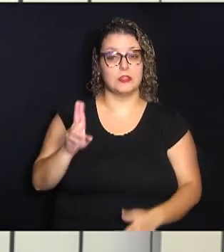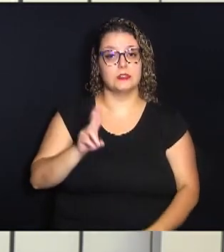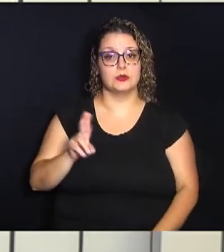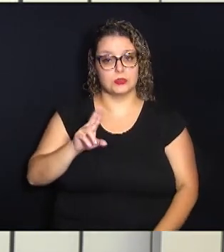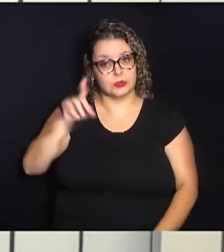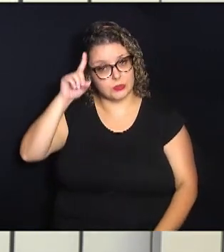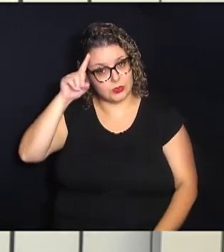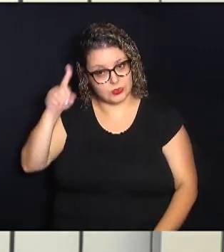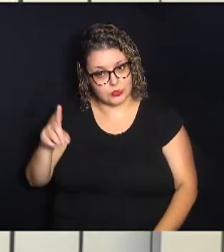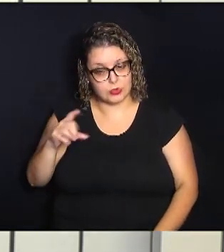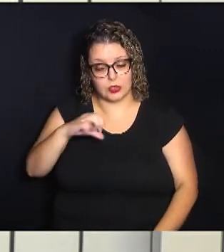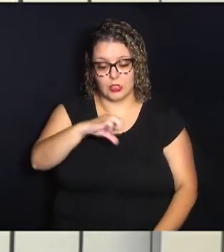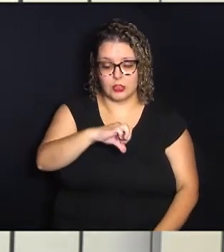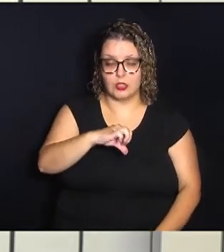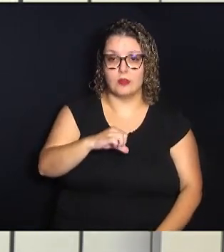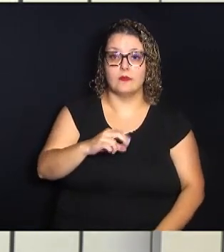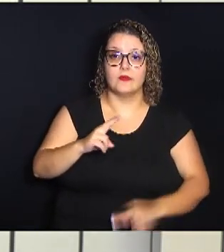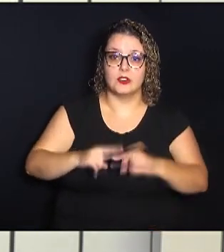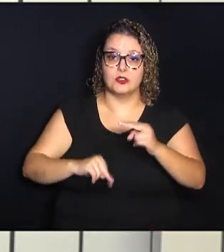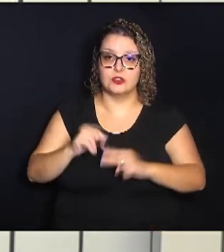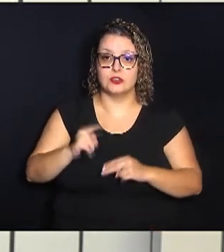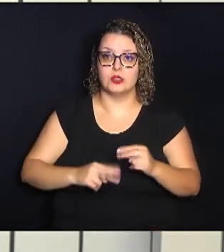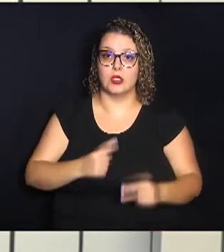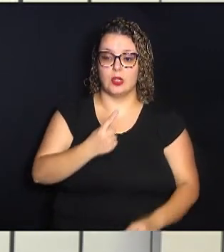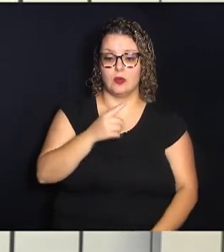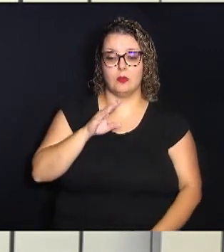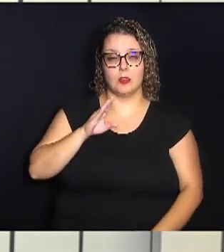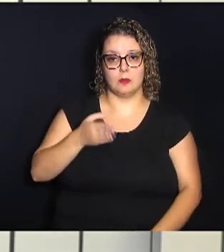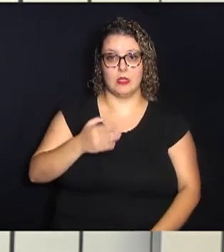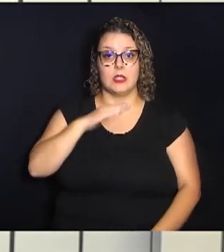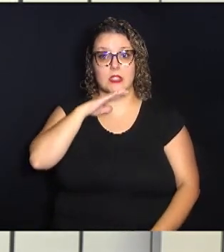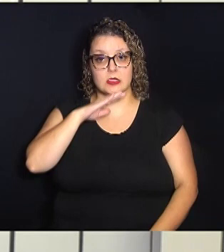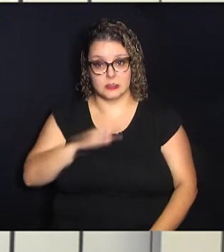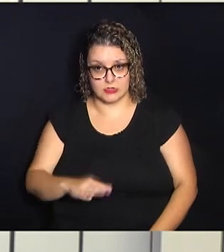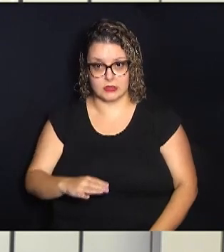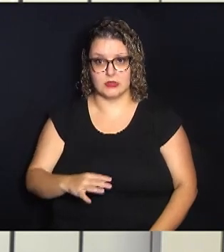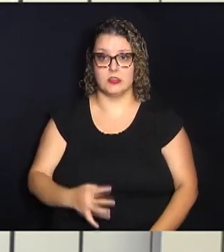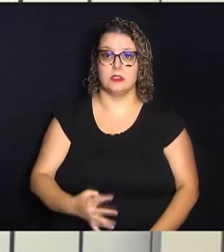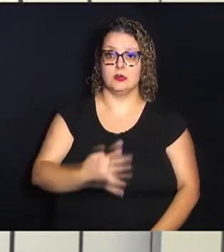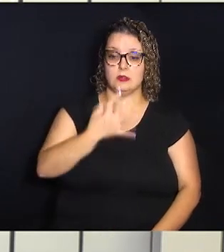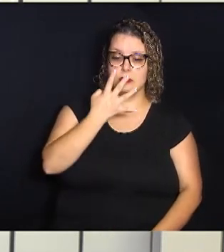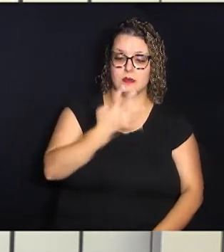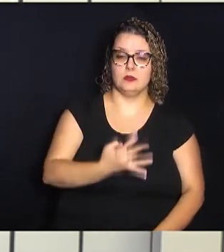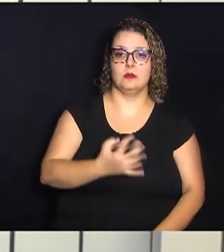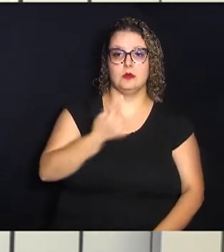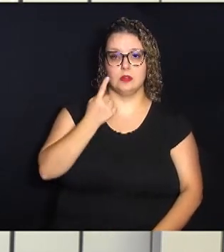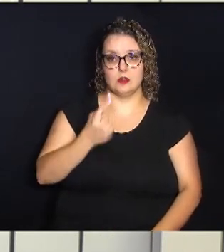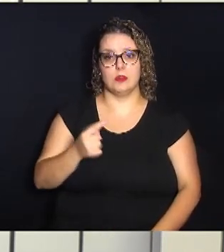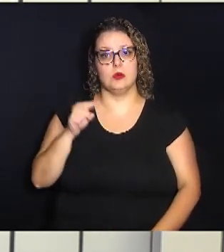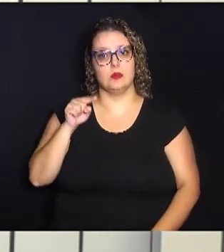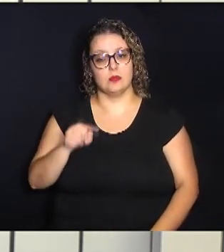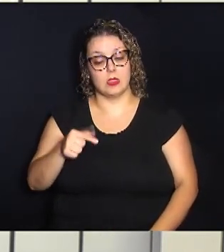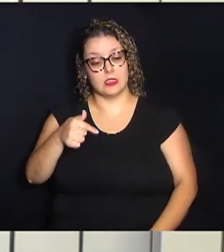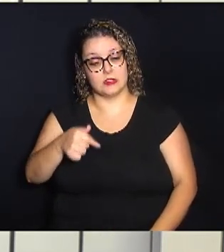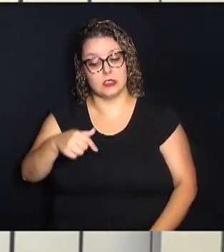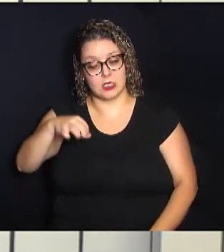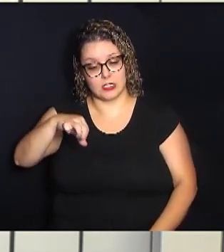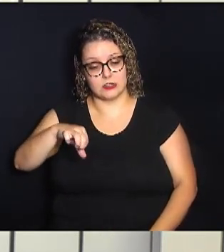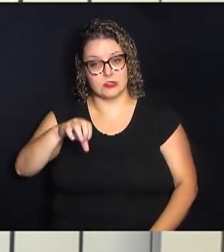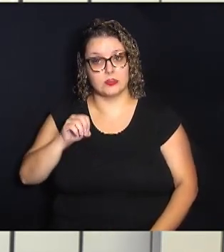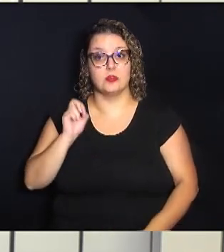no dia 9 de junho, a uma e meia da tarde. 41.790